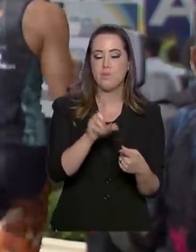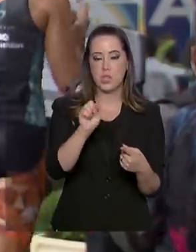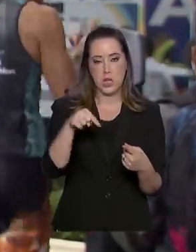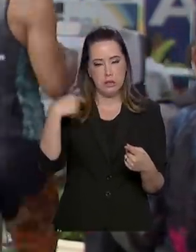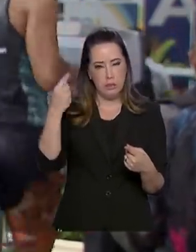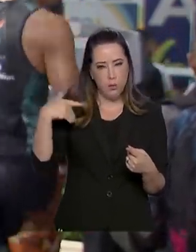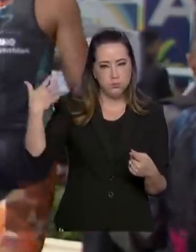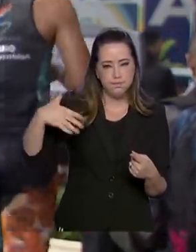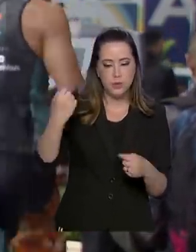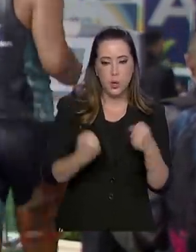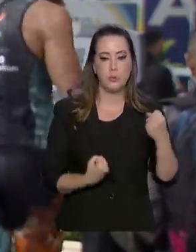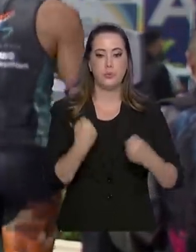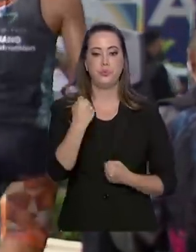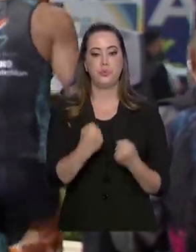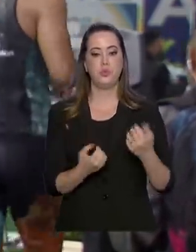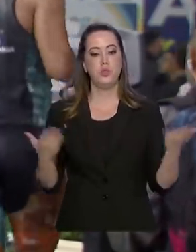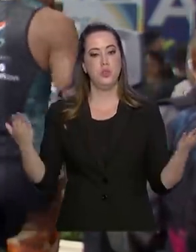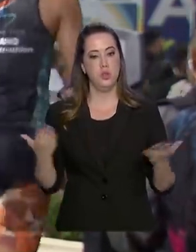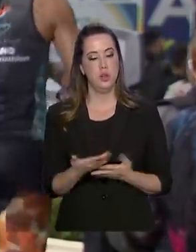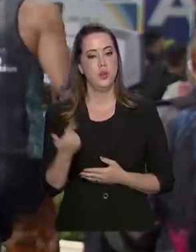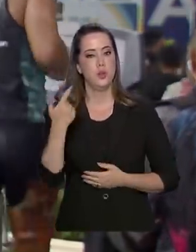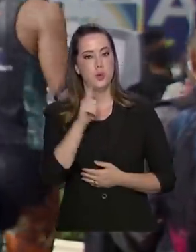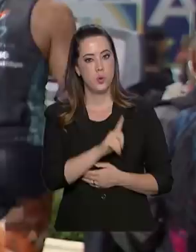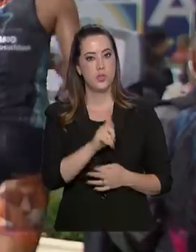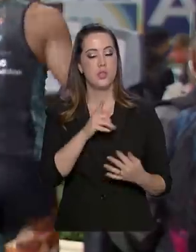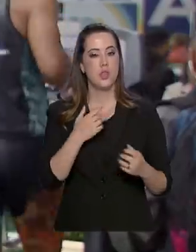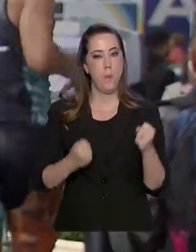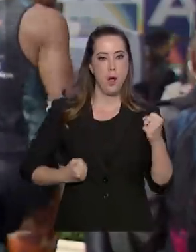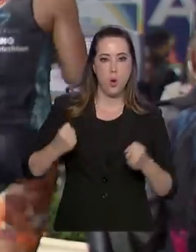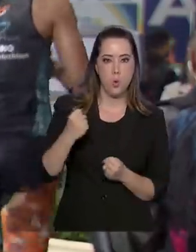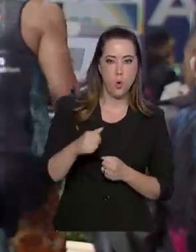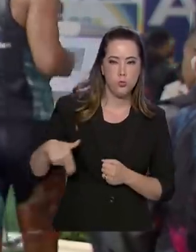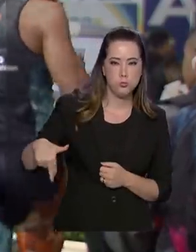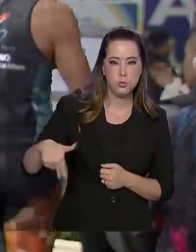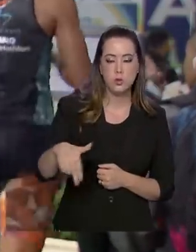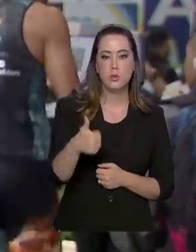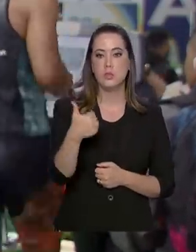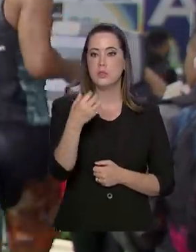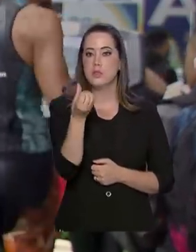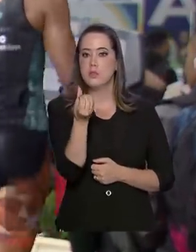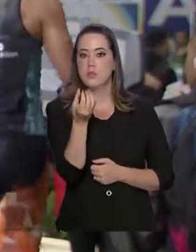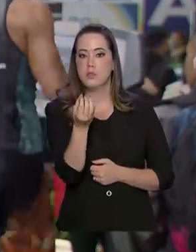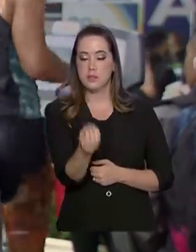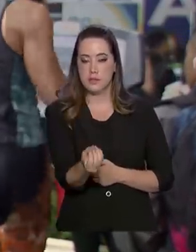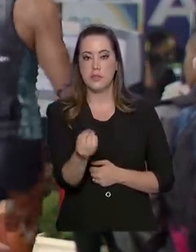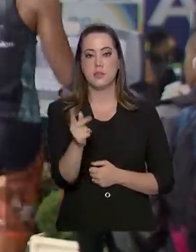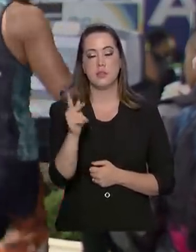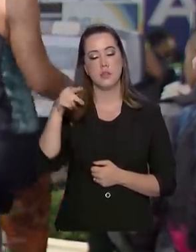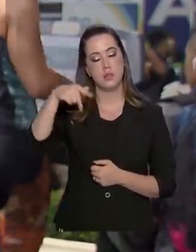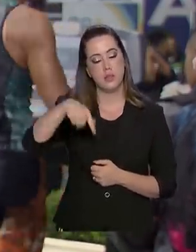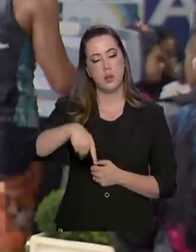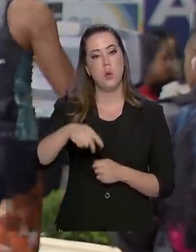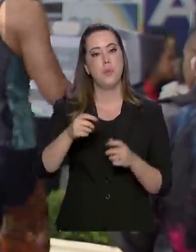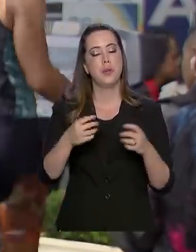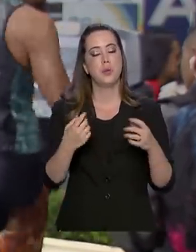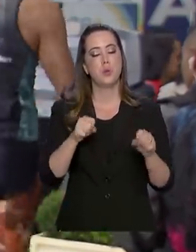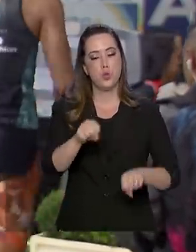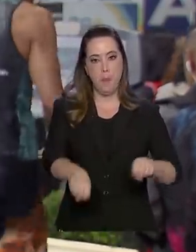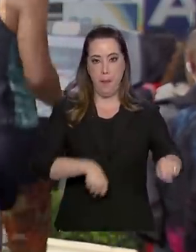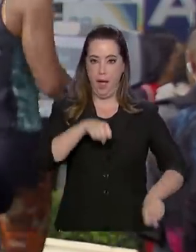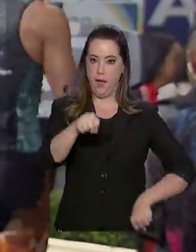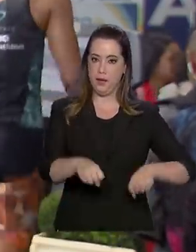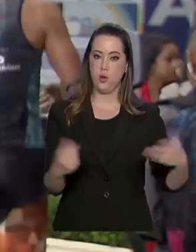de longa distância e recentemente uma internacional de 160 quilômetros de bike. Hoje, em mais um